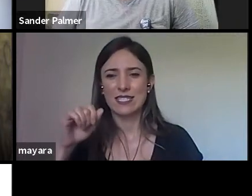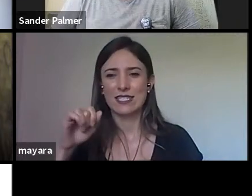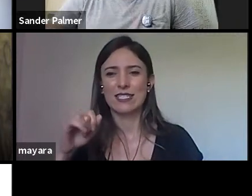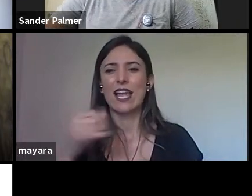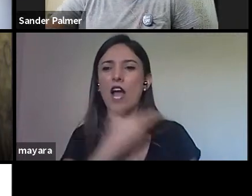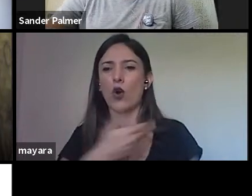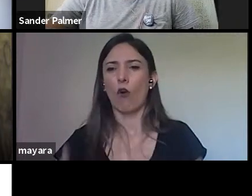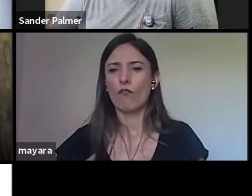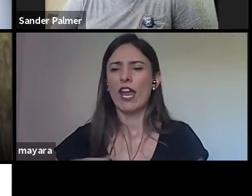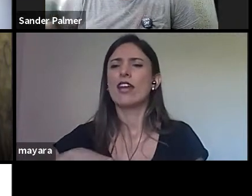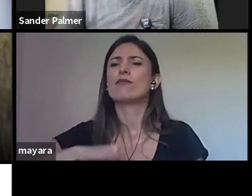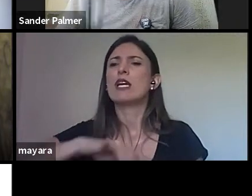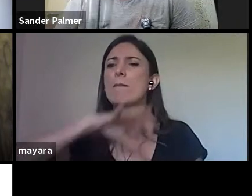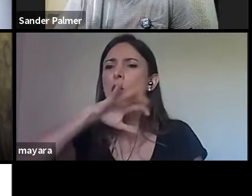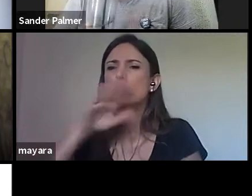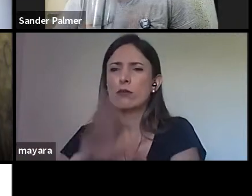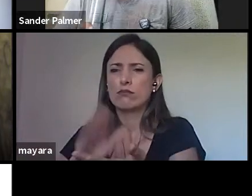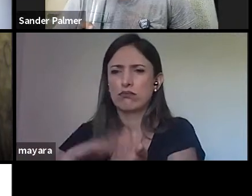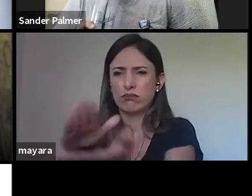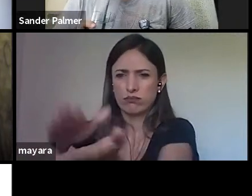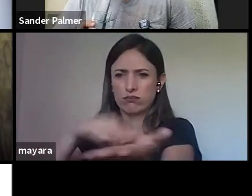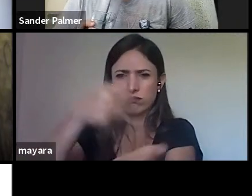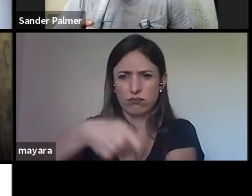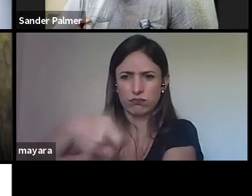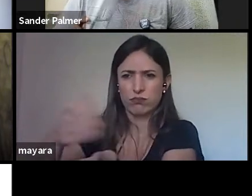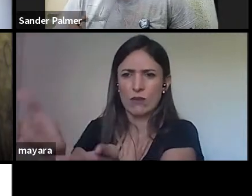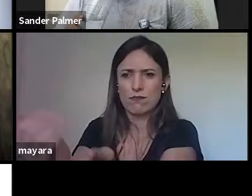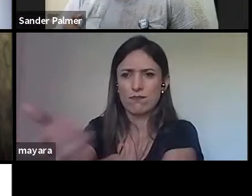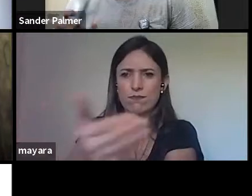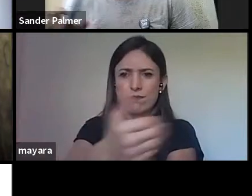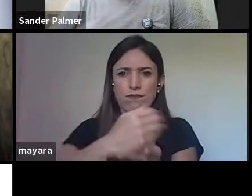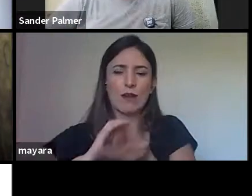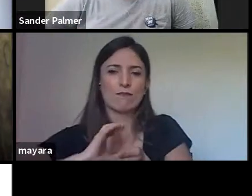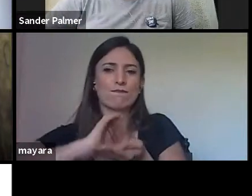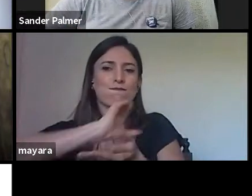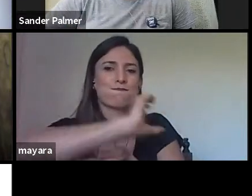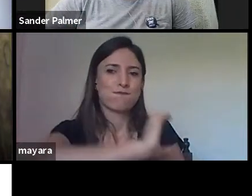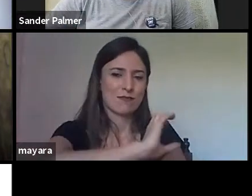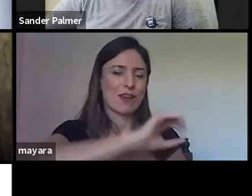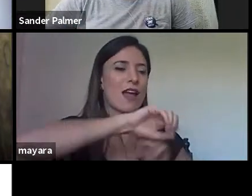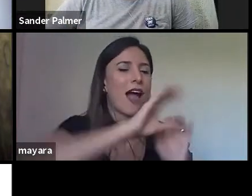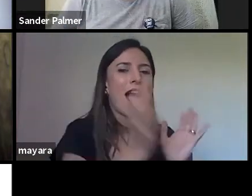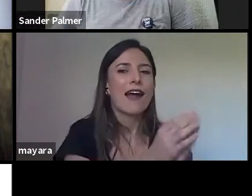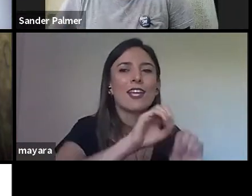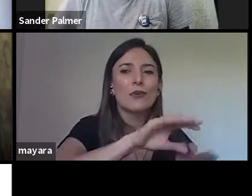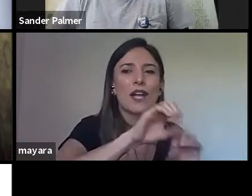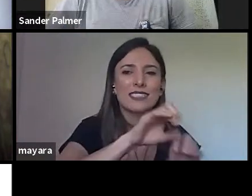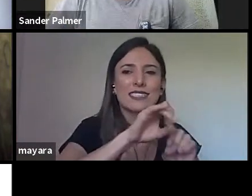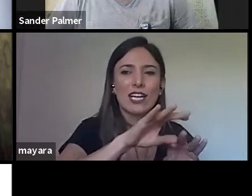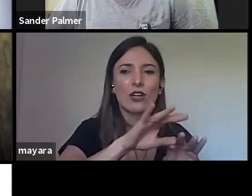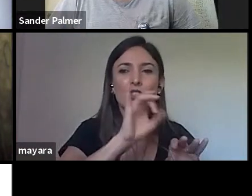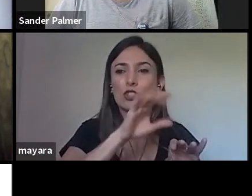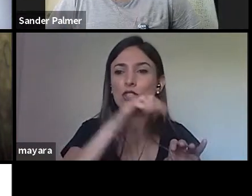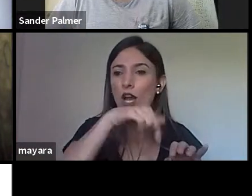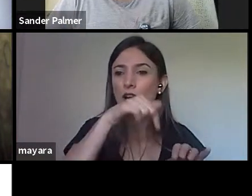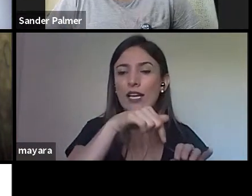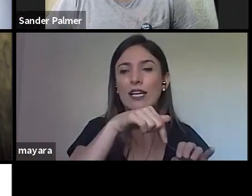garantir a educação, especialmente em outros espaços para além de Portugal. e aí